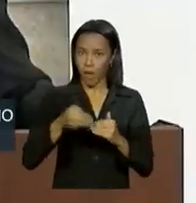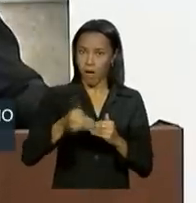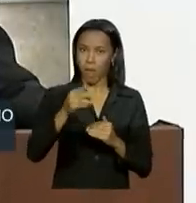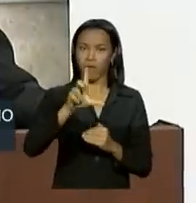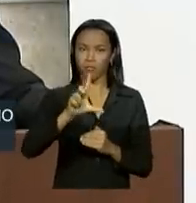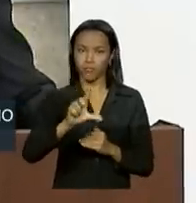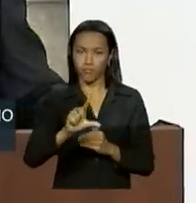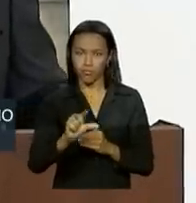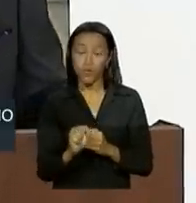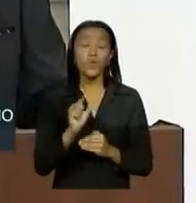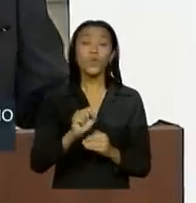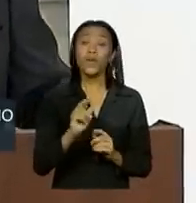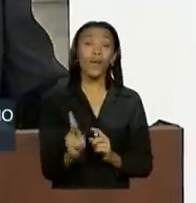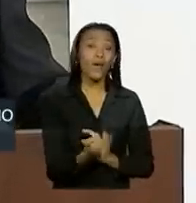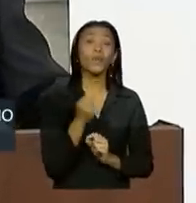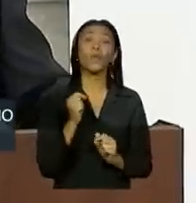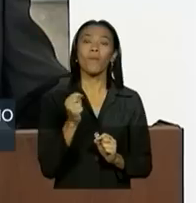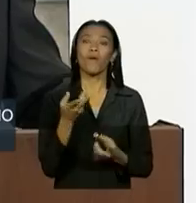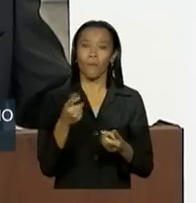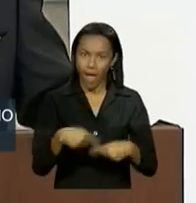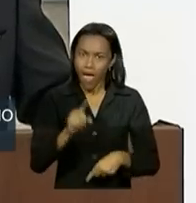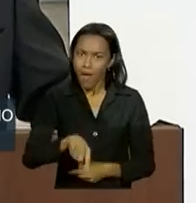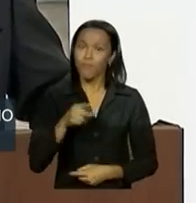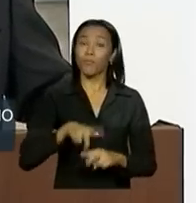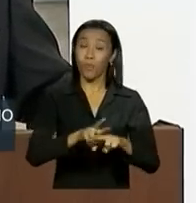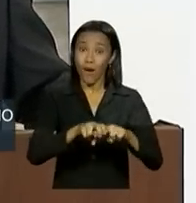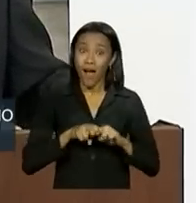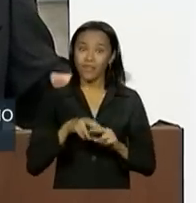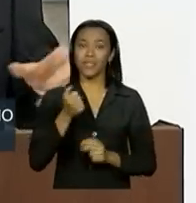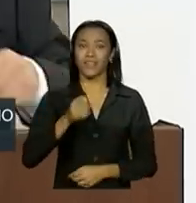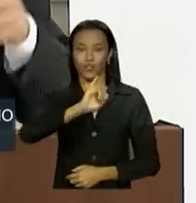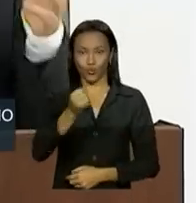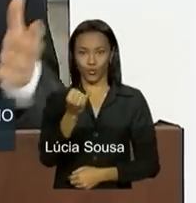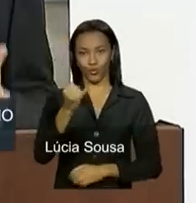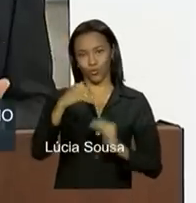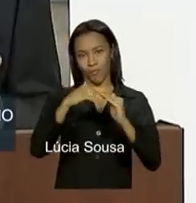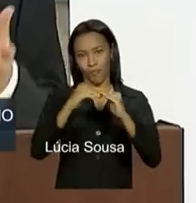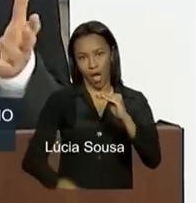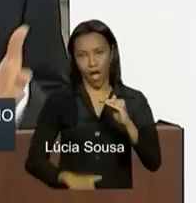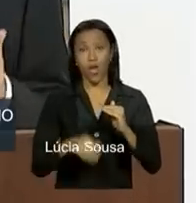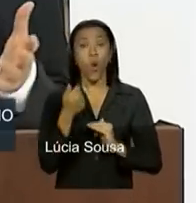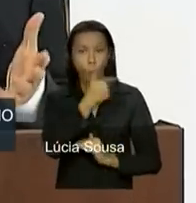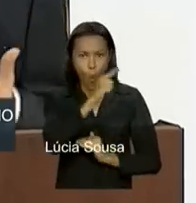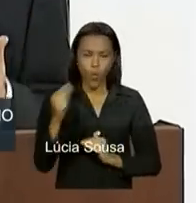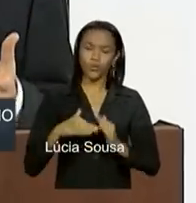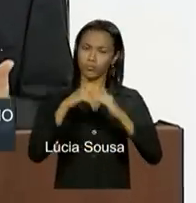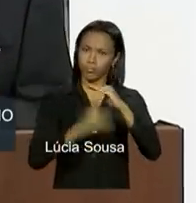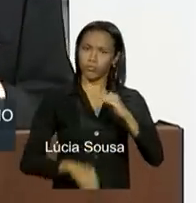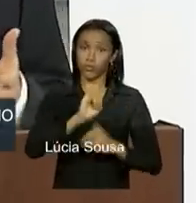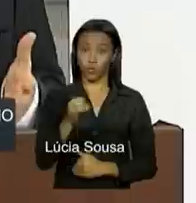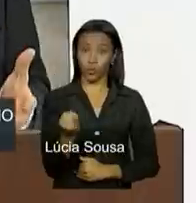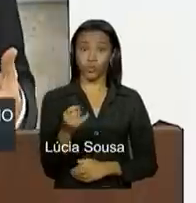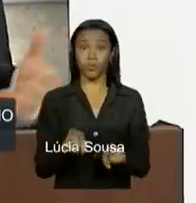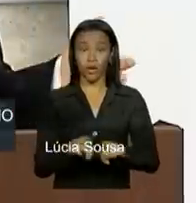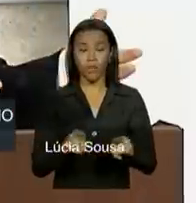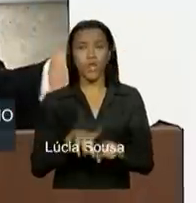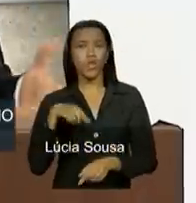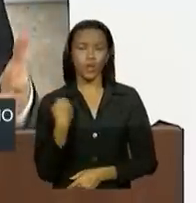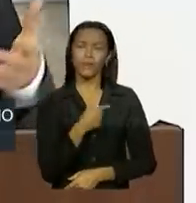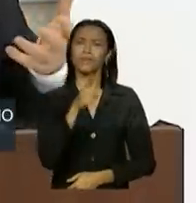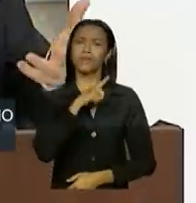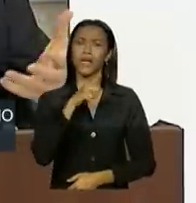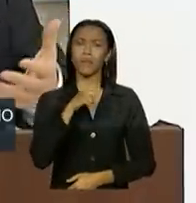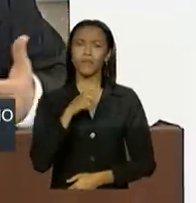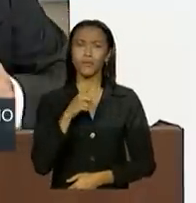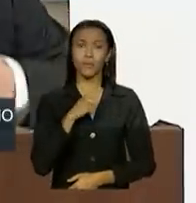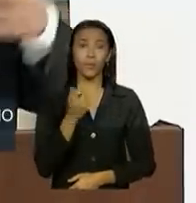queda se beneficia da queda da taxa de juros. Entre outros benefícios da queda da taxa de juros, nós temos o